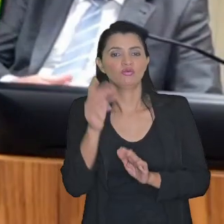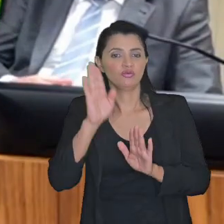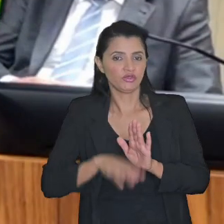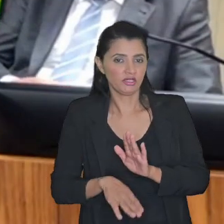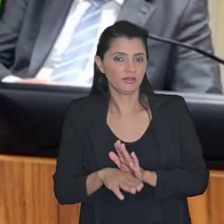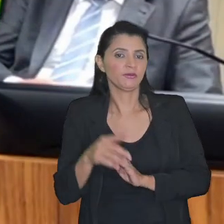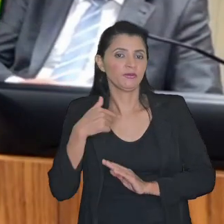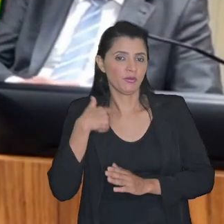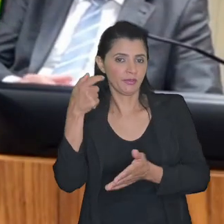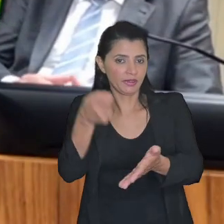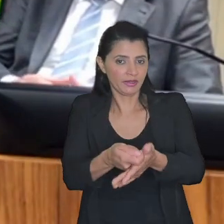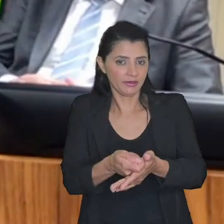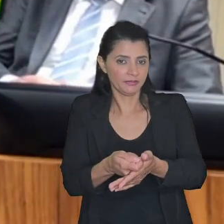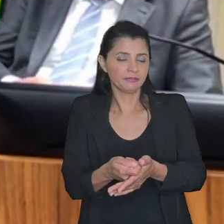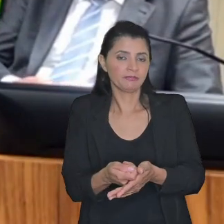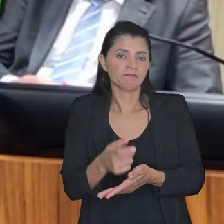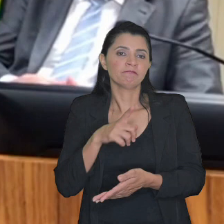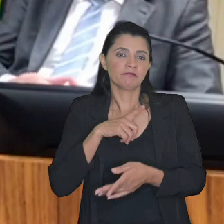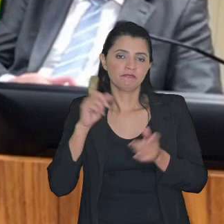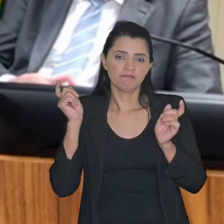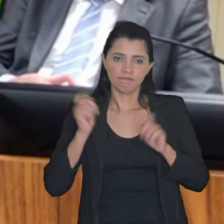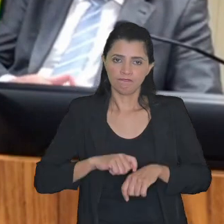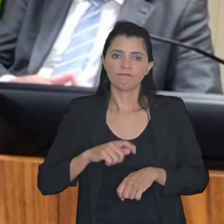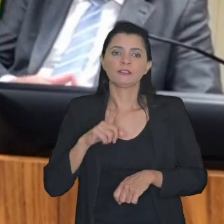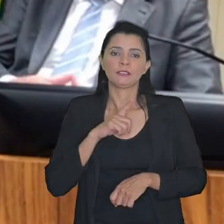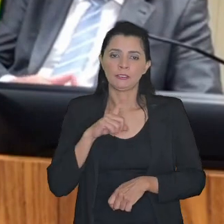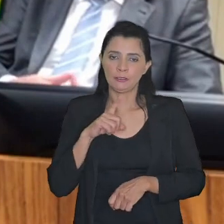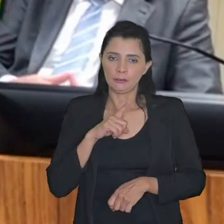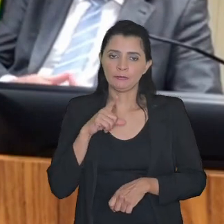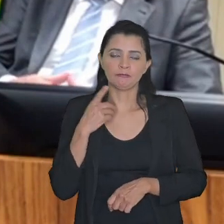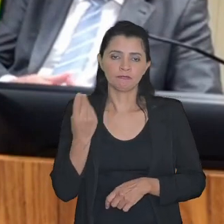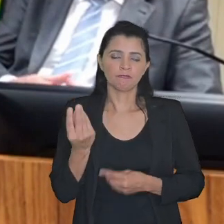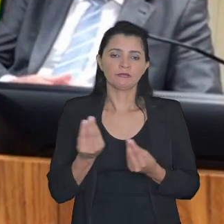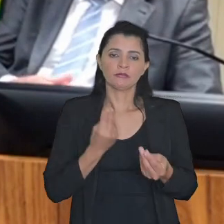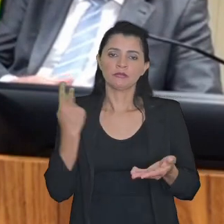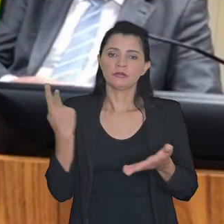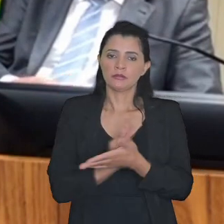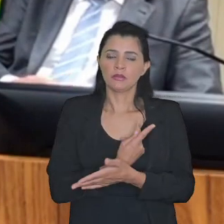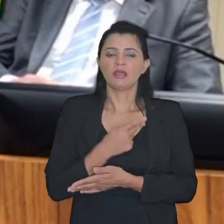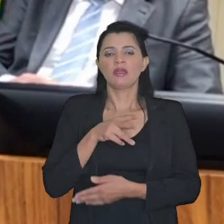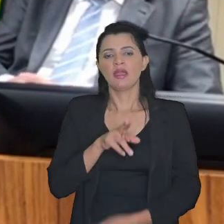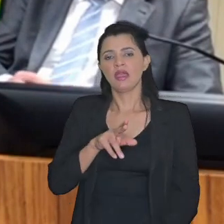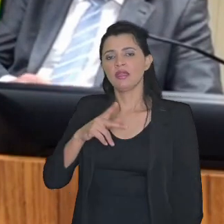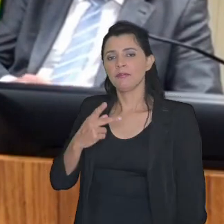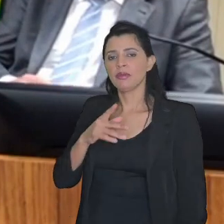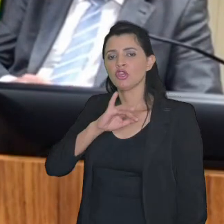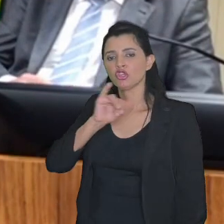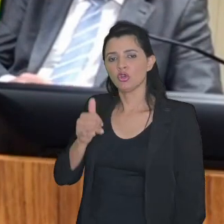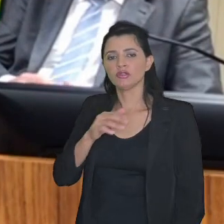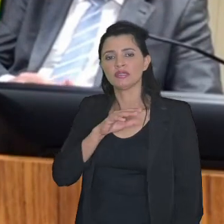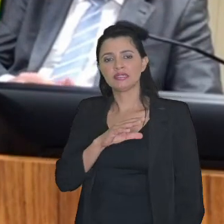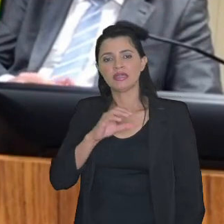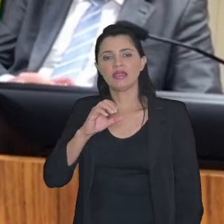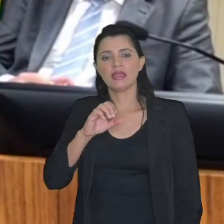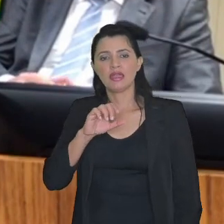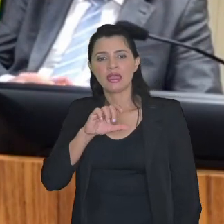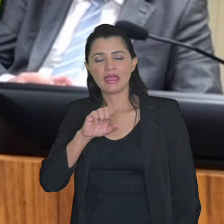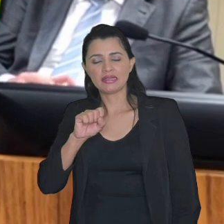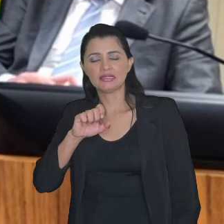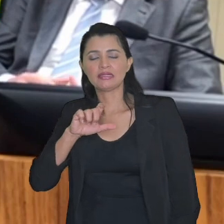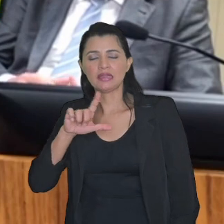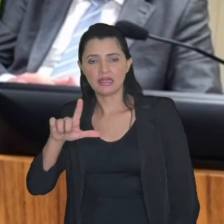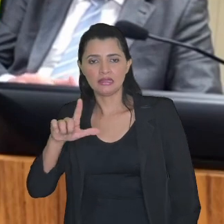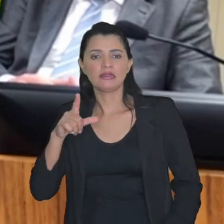porque há uma potencial incidência de de de rpj e csl sobre o valor